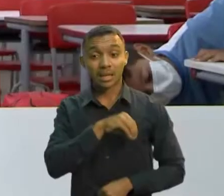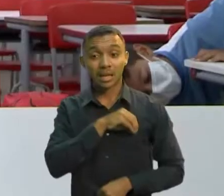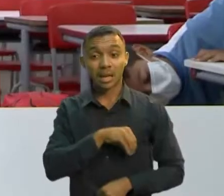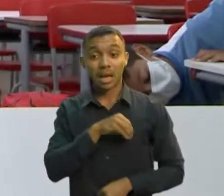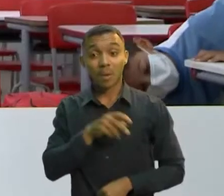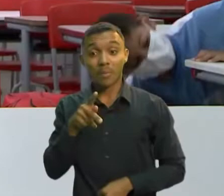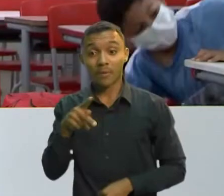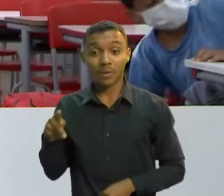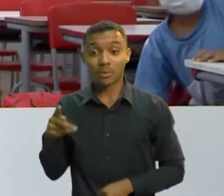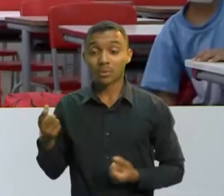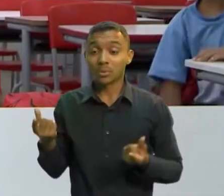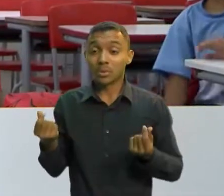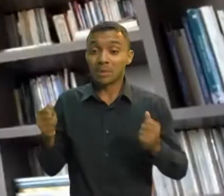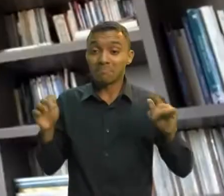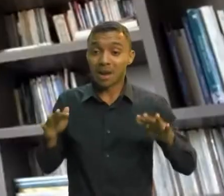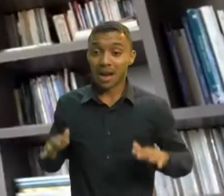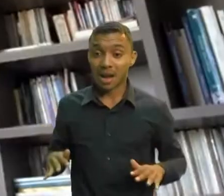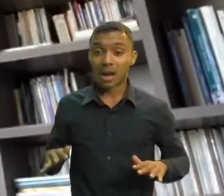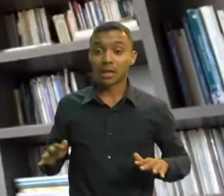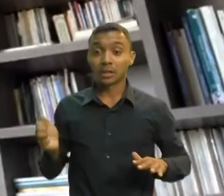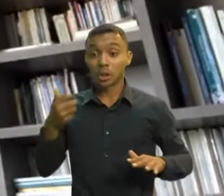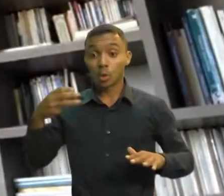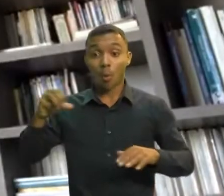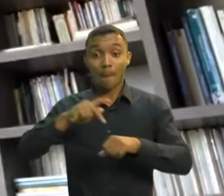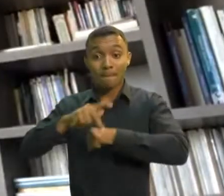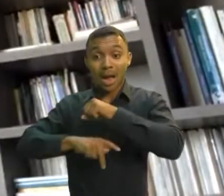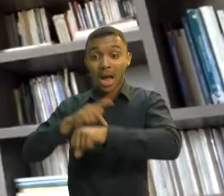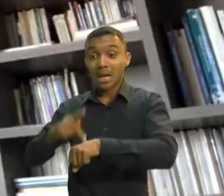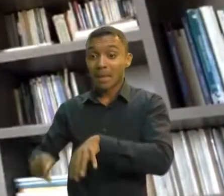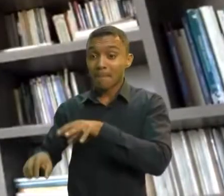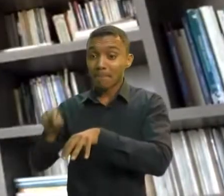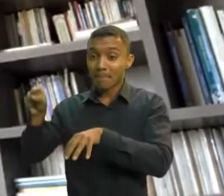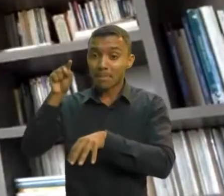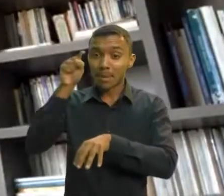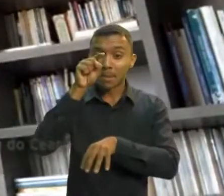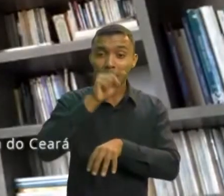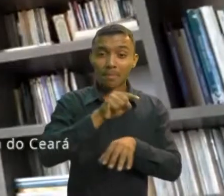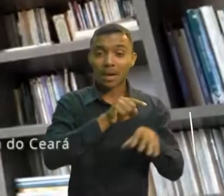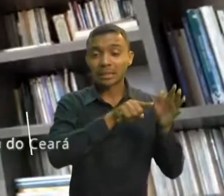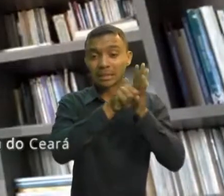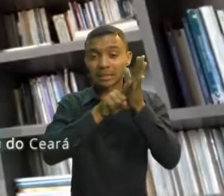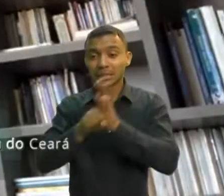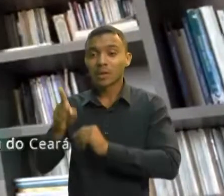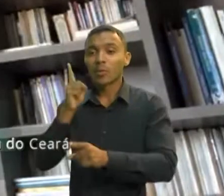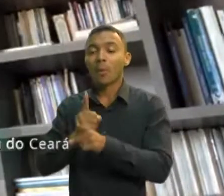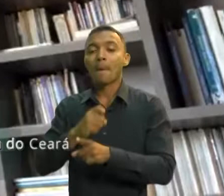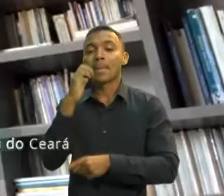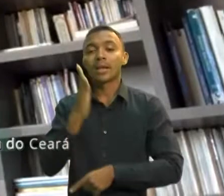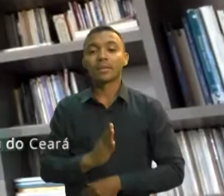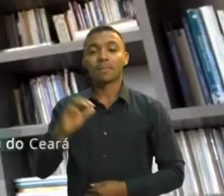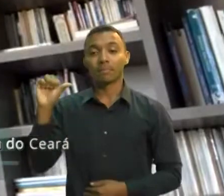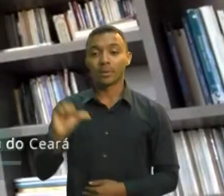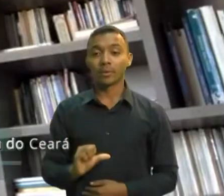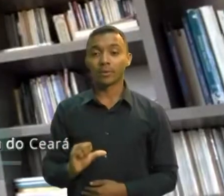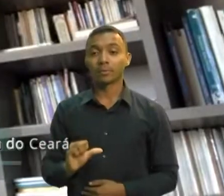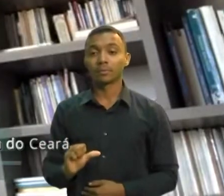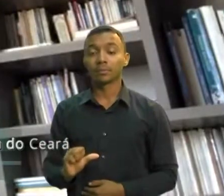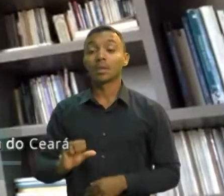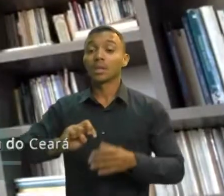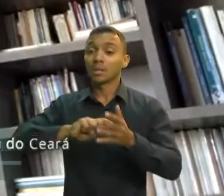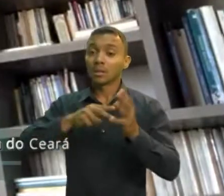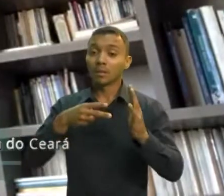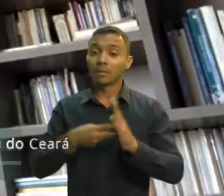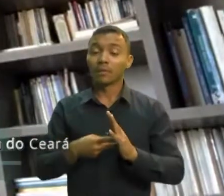39 nações pesquisadas. Demonstra o total descaso e a falta de compromisso com os profissionais da